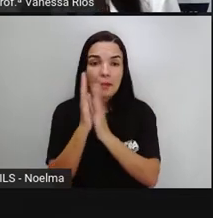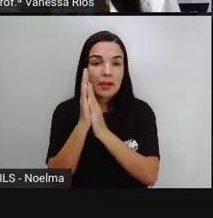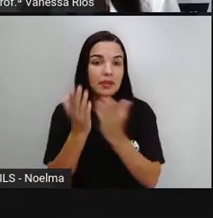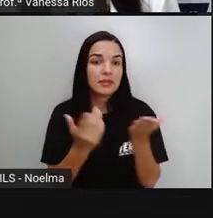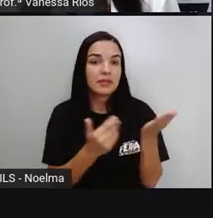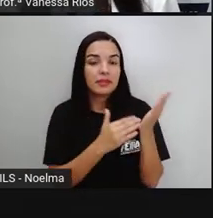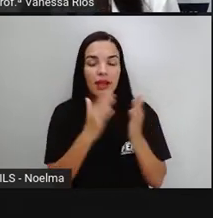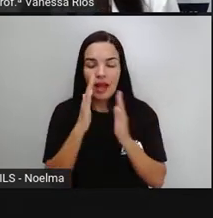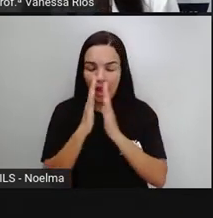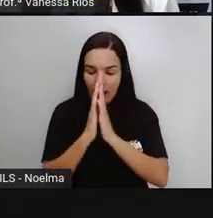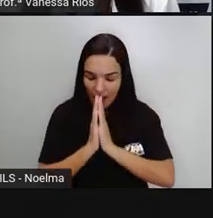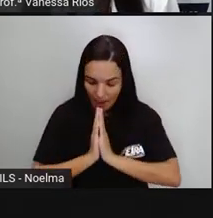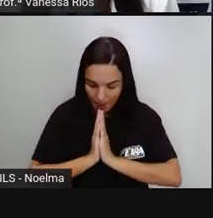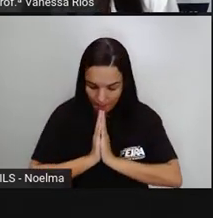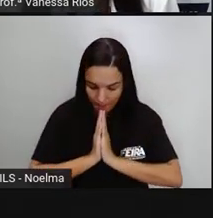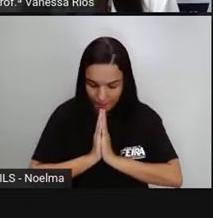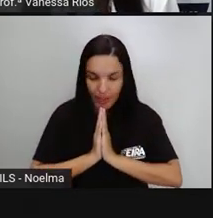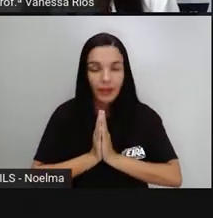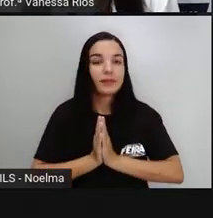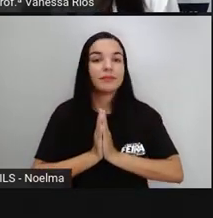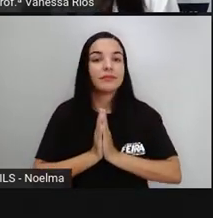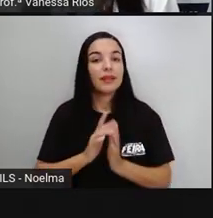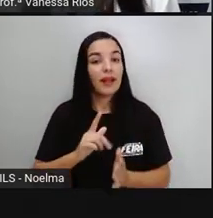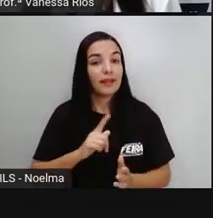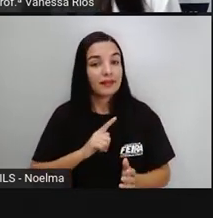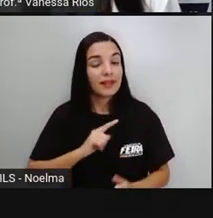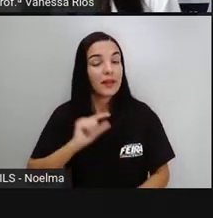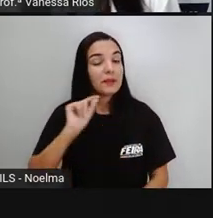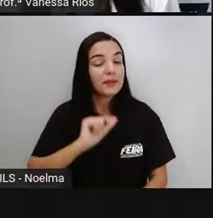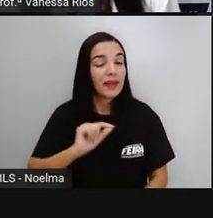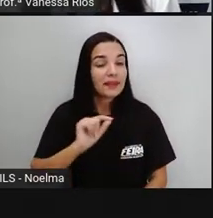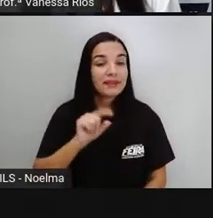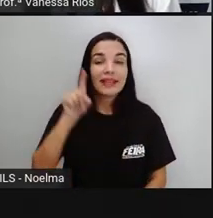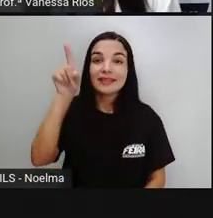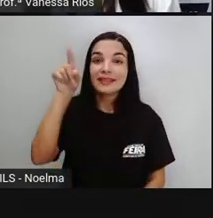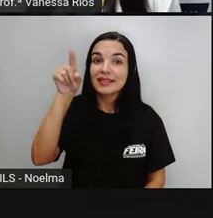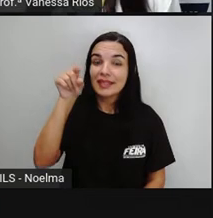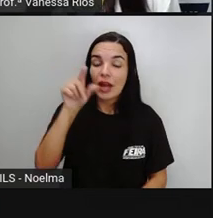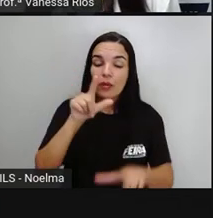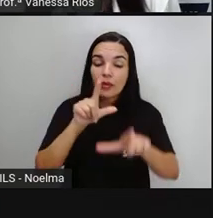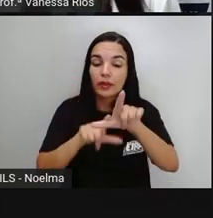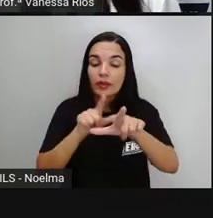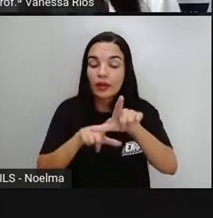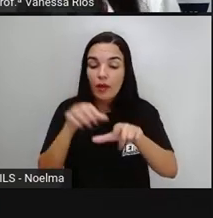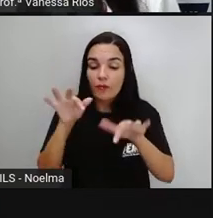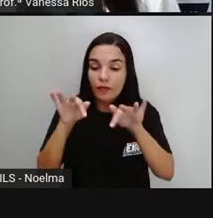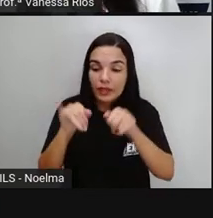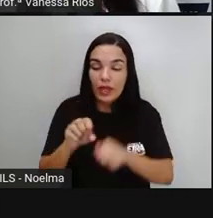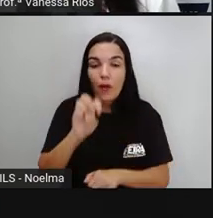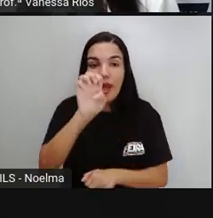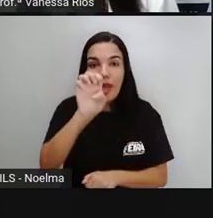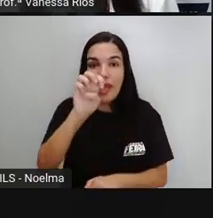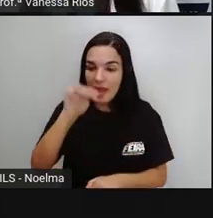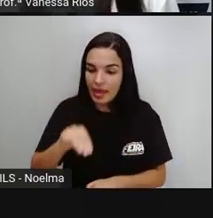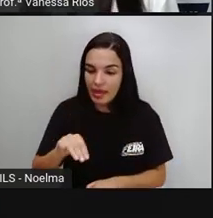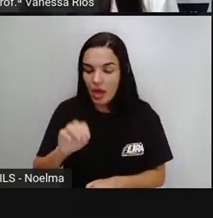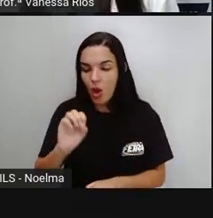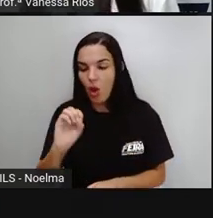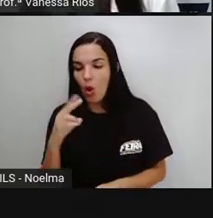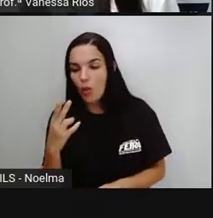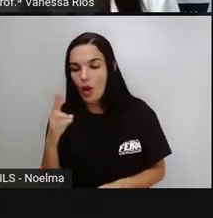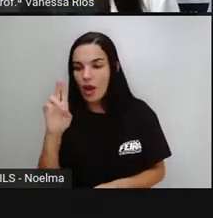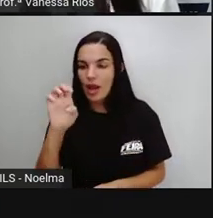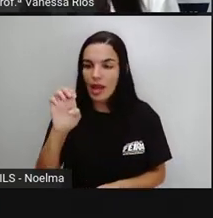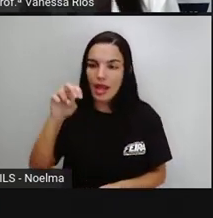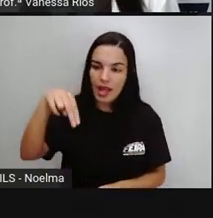parabéns, armazéns e amém, não é? Então com essa terminação de em ou ens, sendo um ditongo